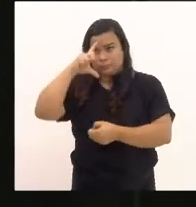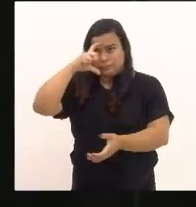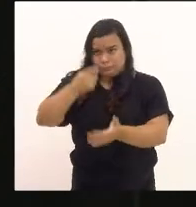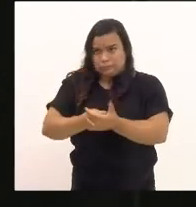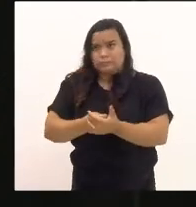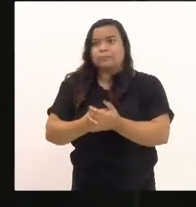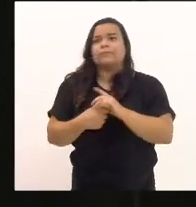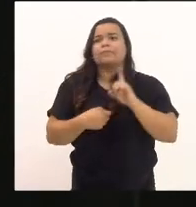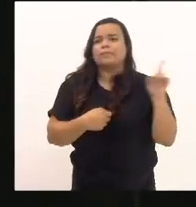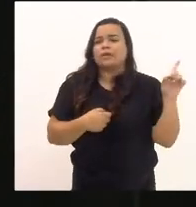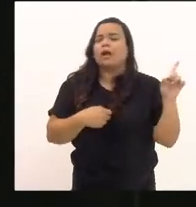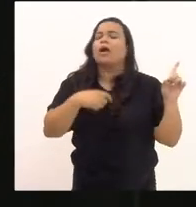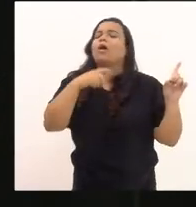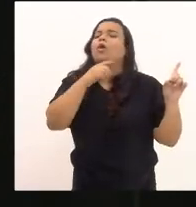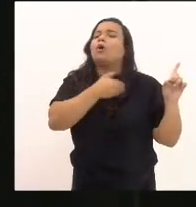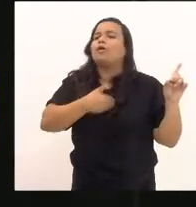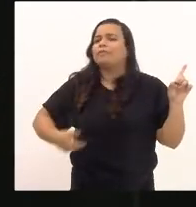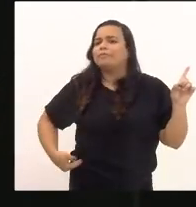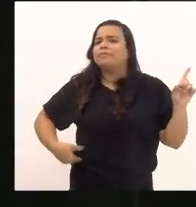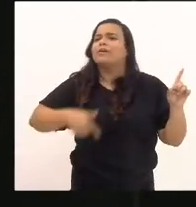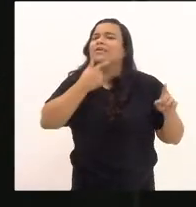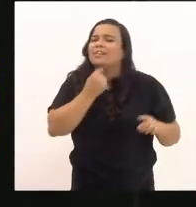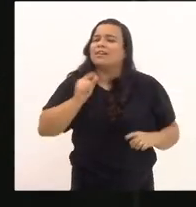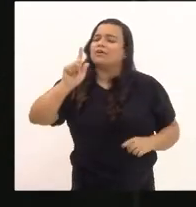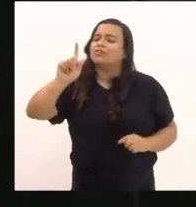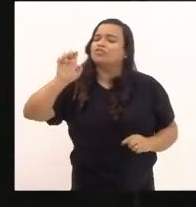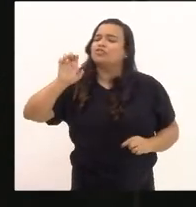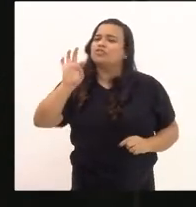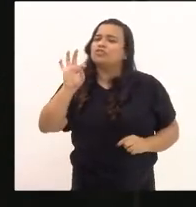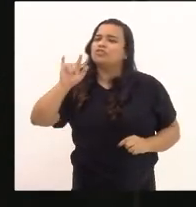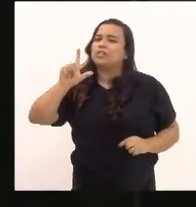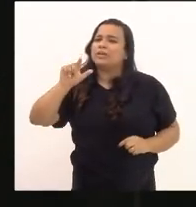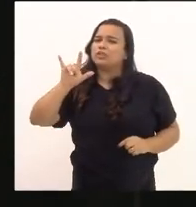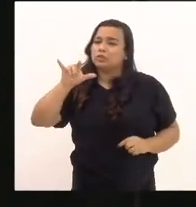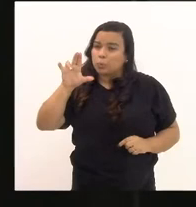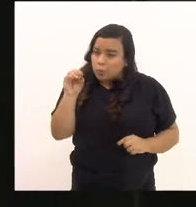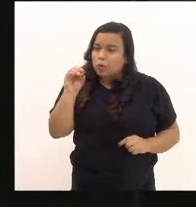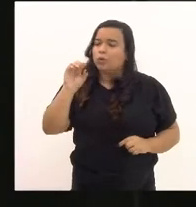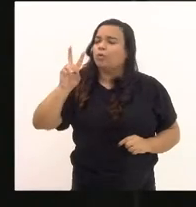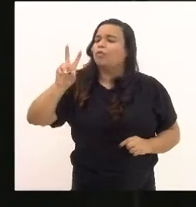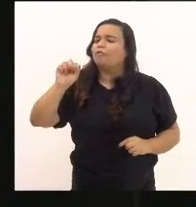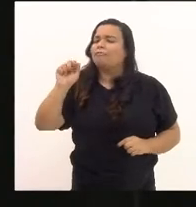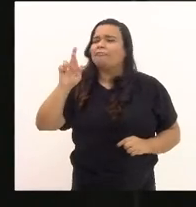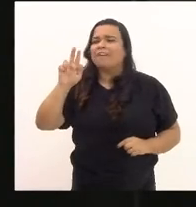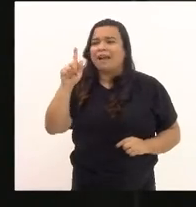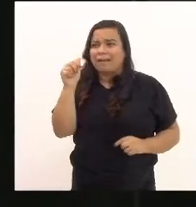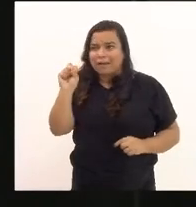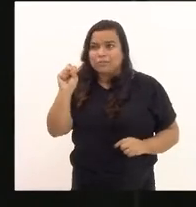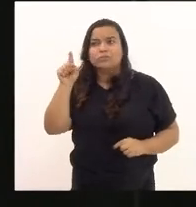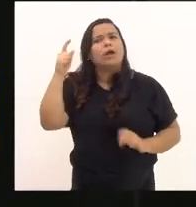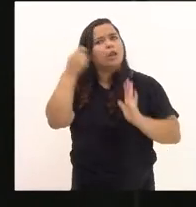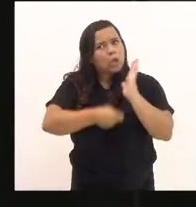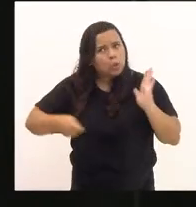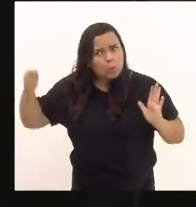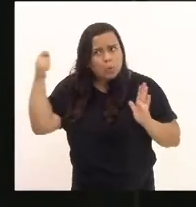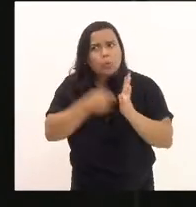governo de Getúlio Vargas. Foi uma luta árdua. A luta por esse direito